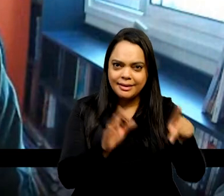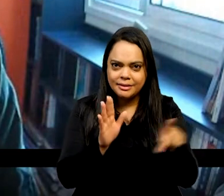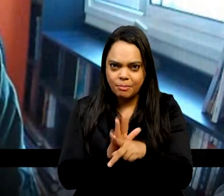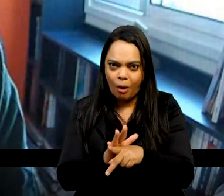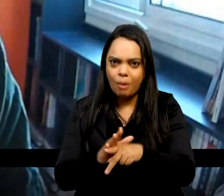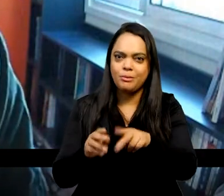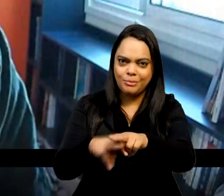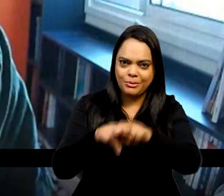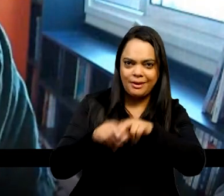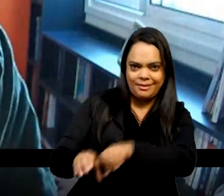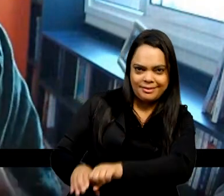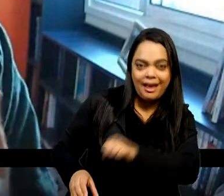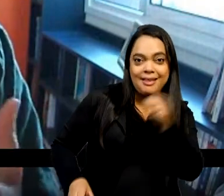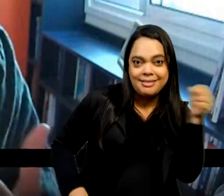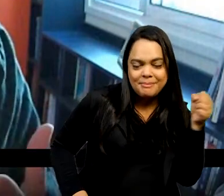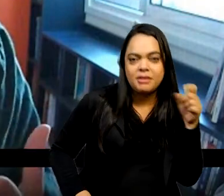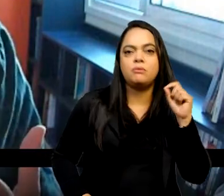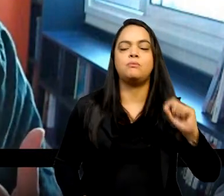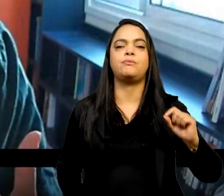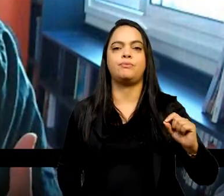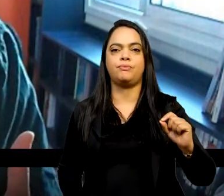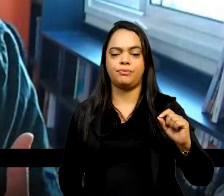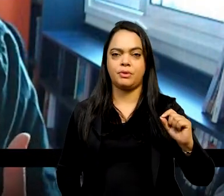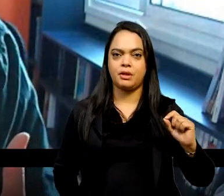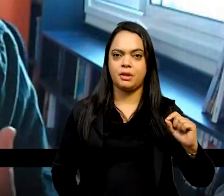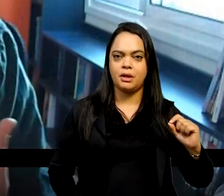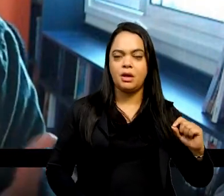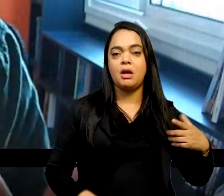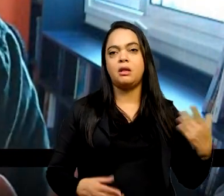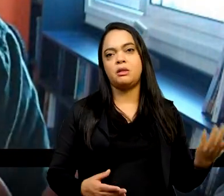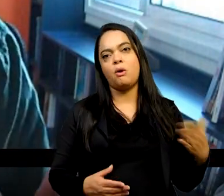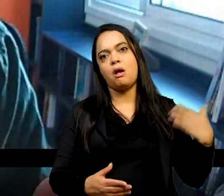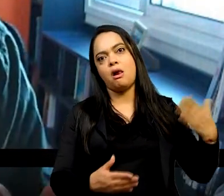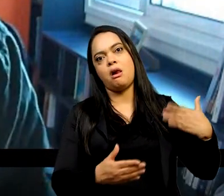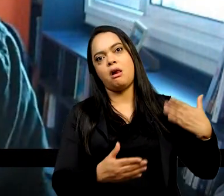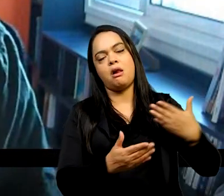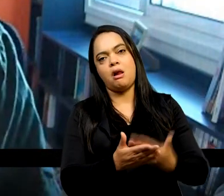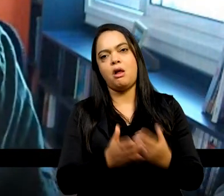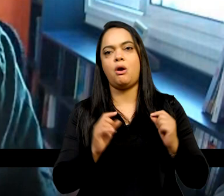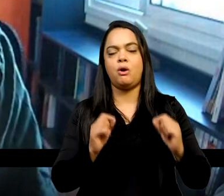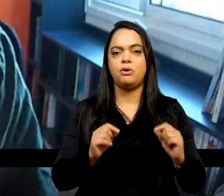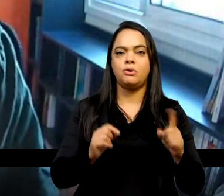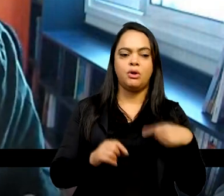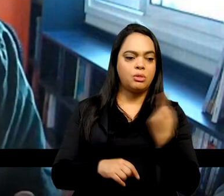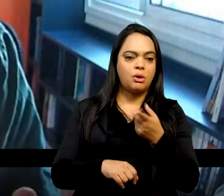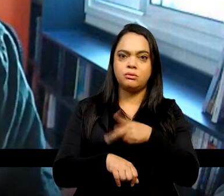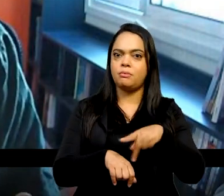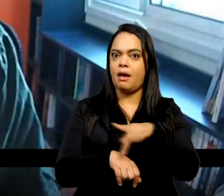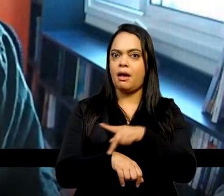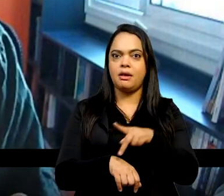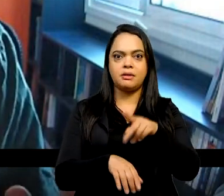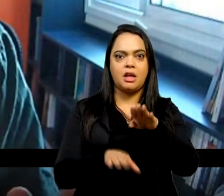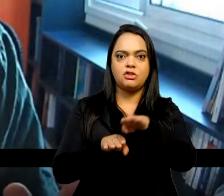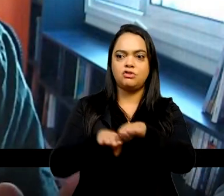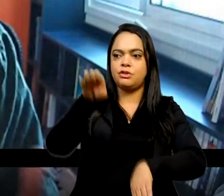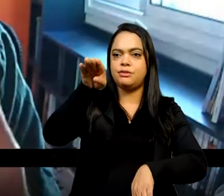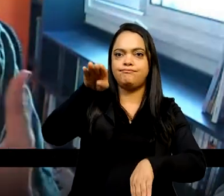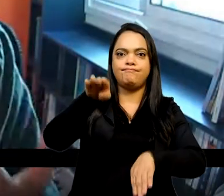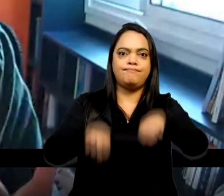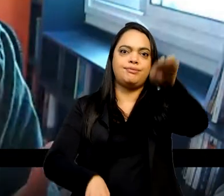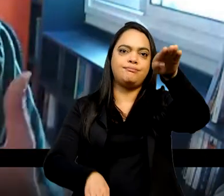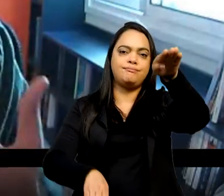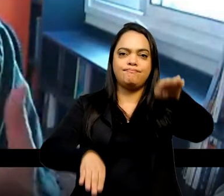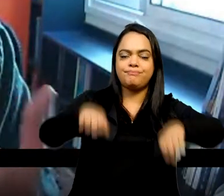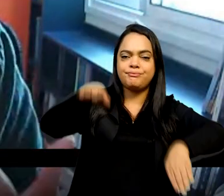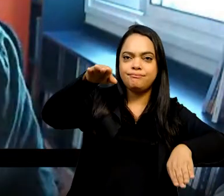da independência, desde que ele foi criado como um Estado-nação, ele é um país de desigualdades. E essas desigualdades se